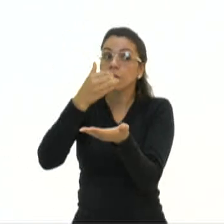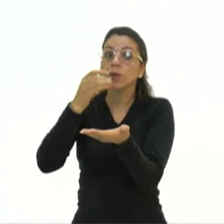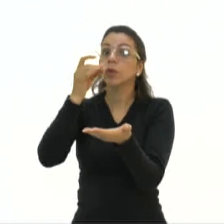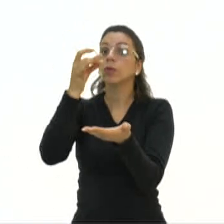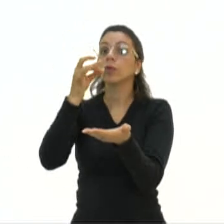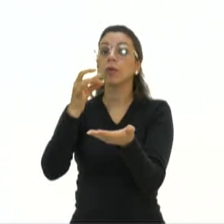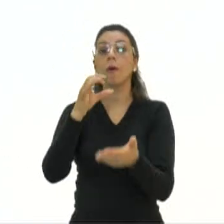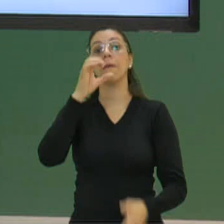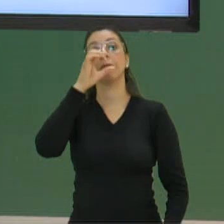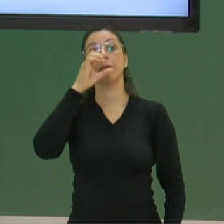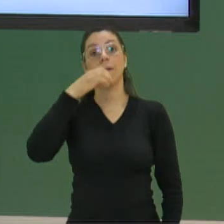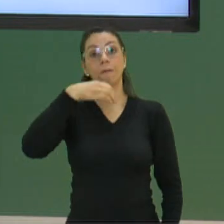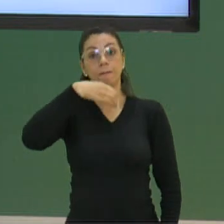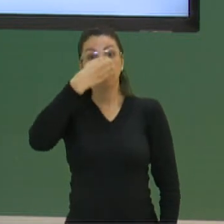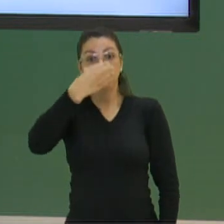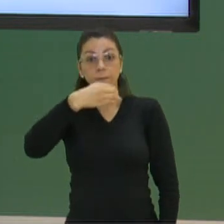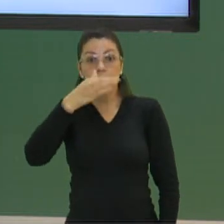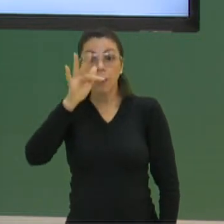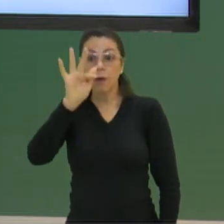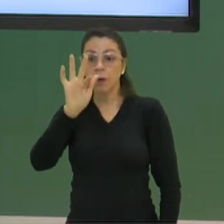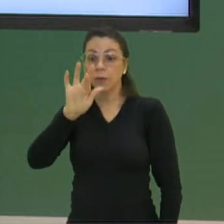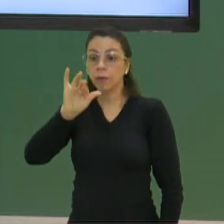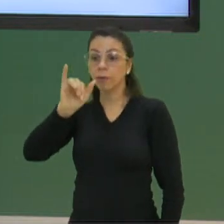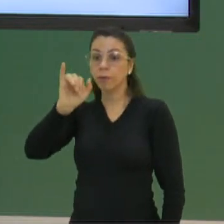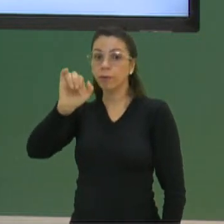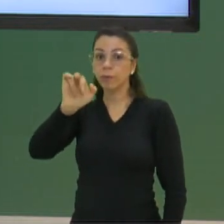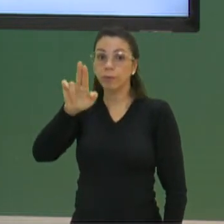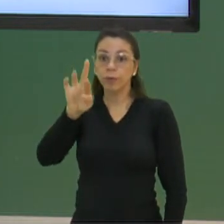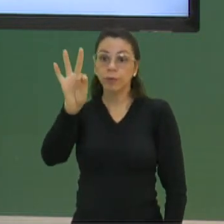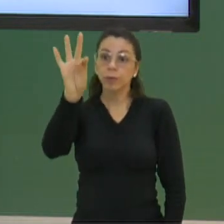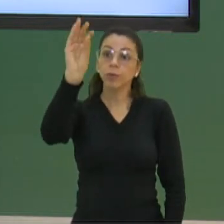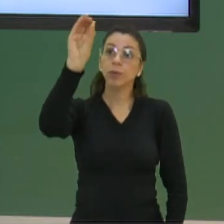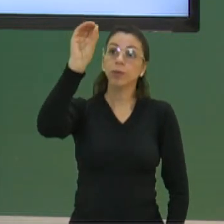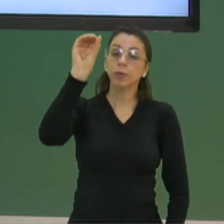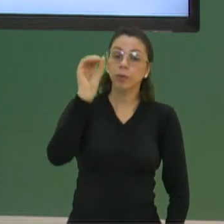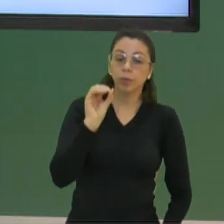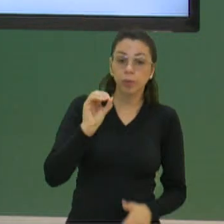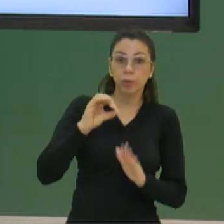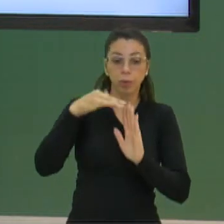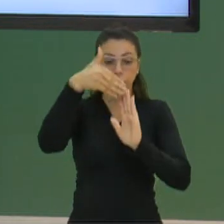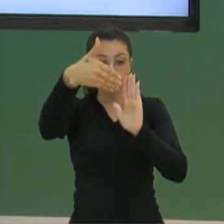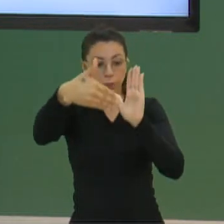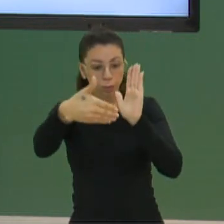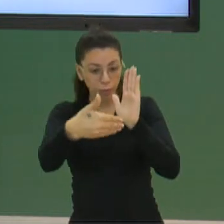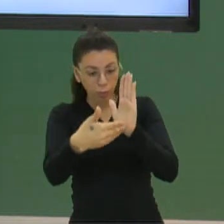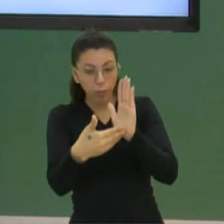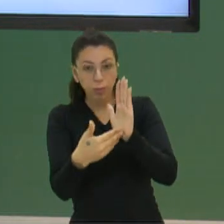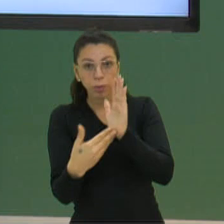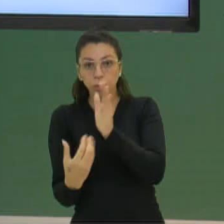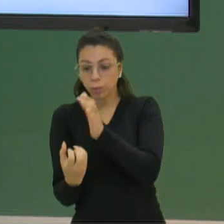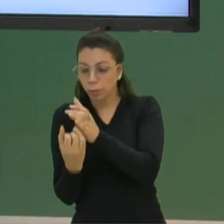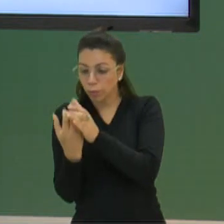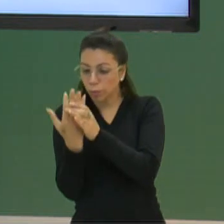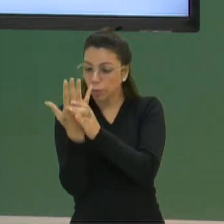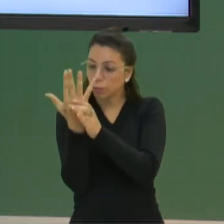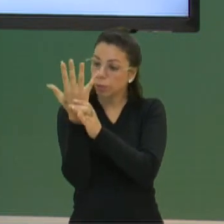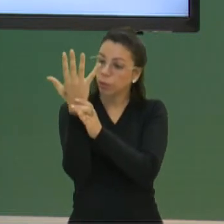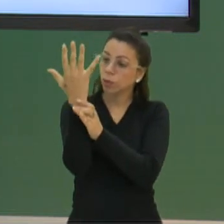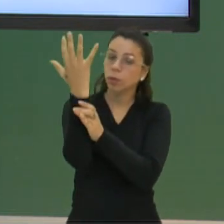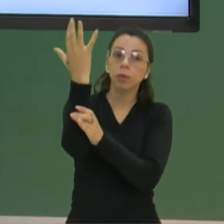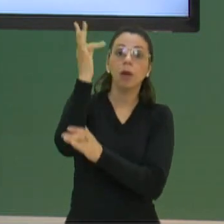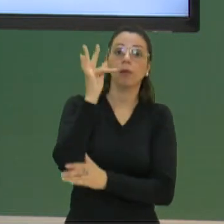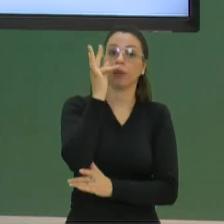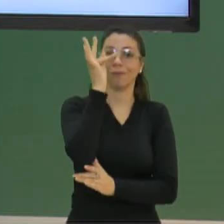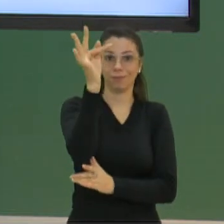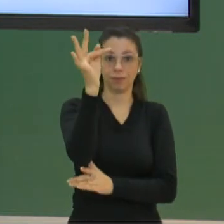conhece como fruta. Fruto é toda aquela parte do vegetal que vai se desenvolver da